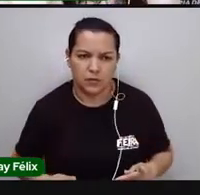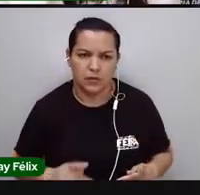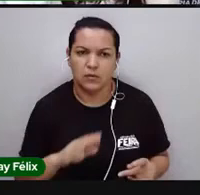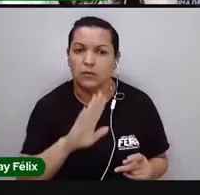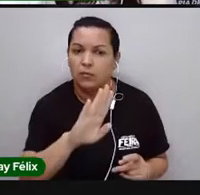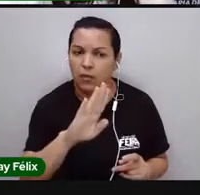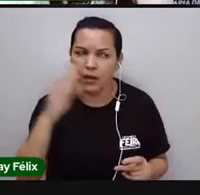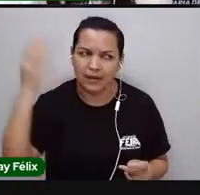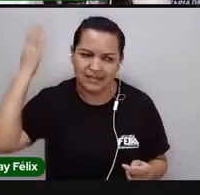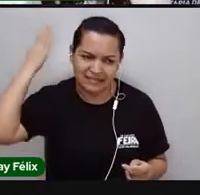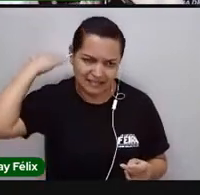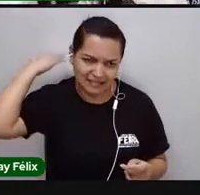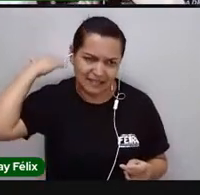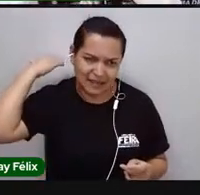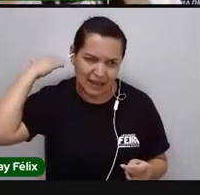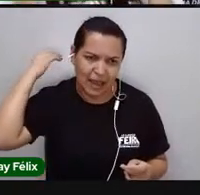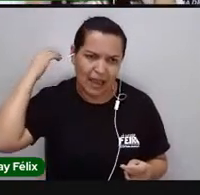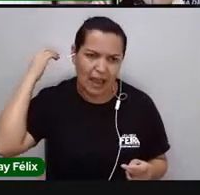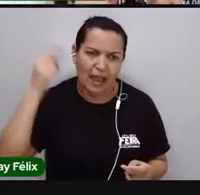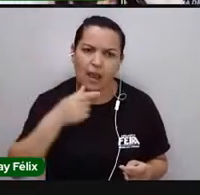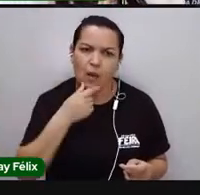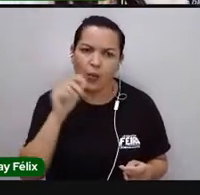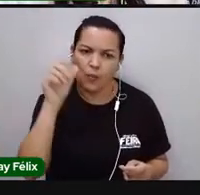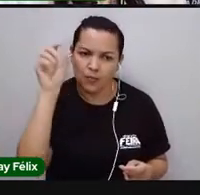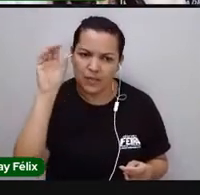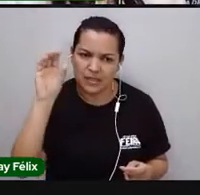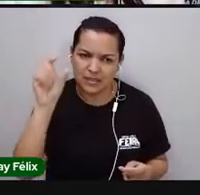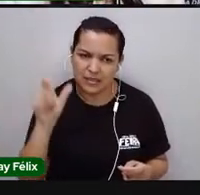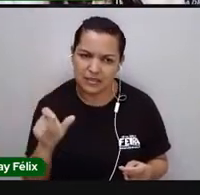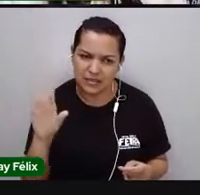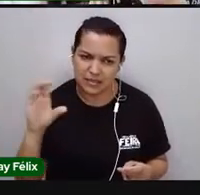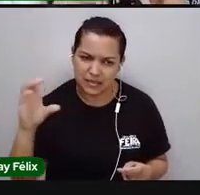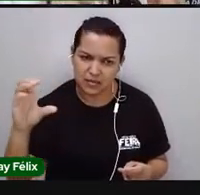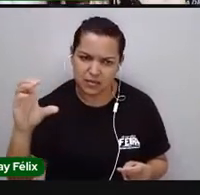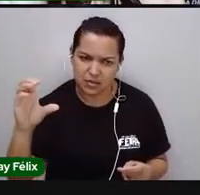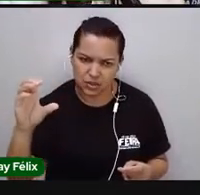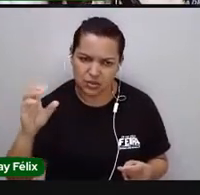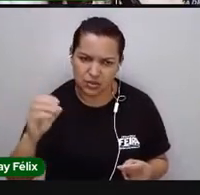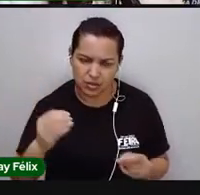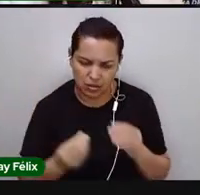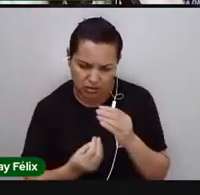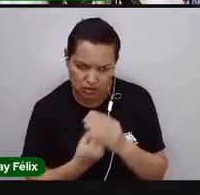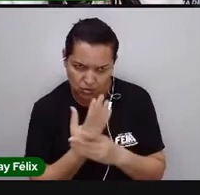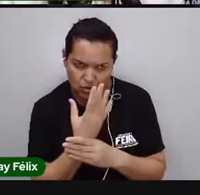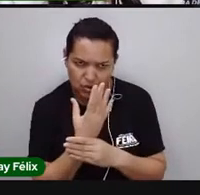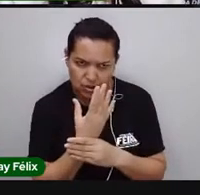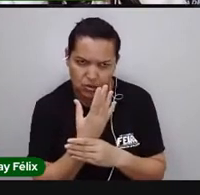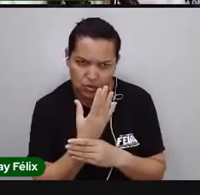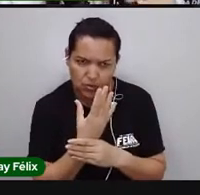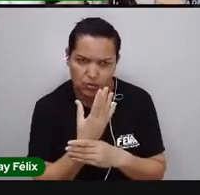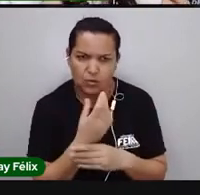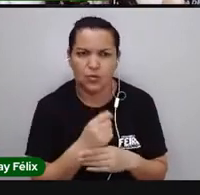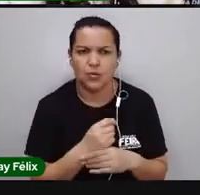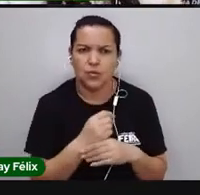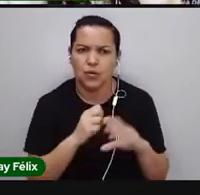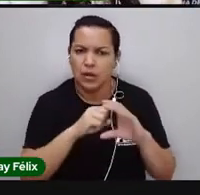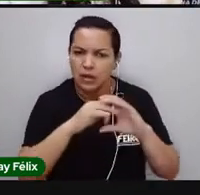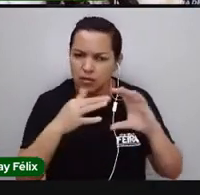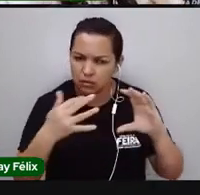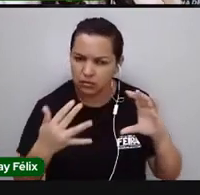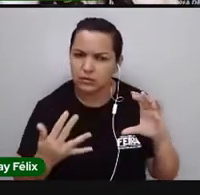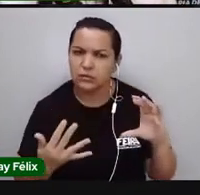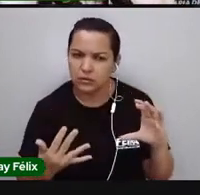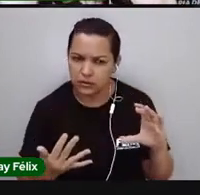época de Linneu, na época em que foi construído, essa caracterização